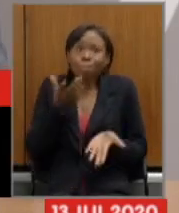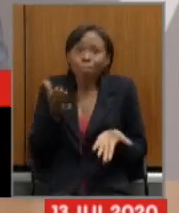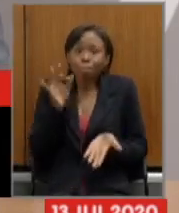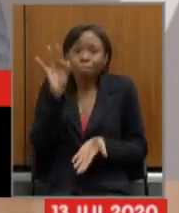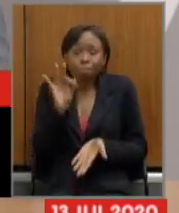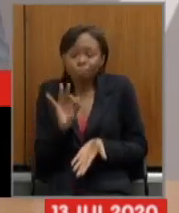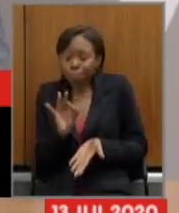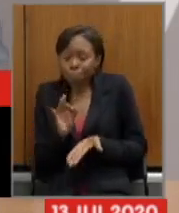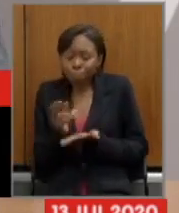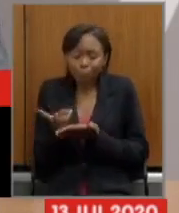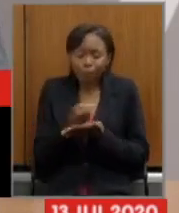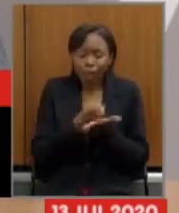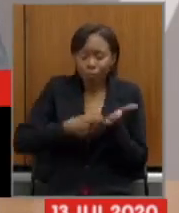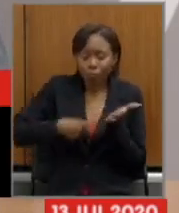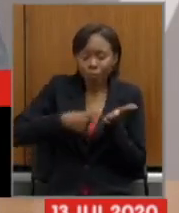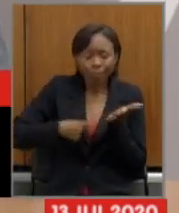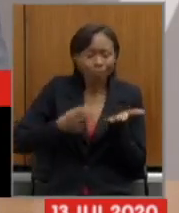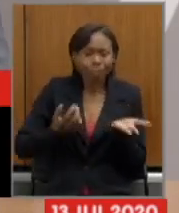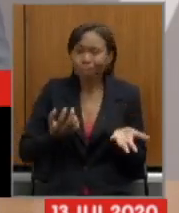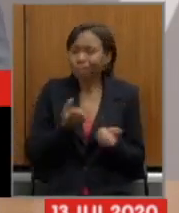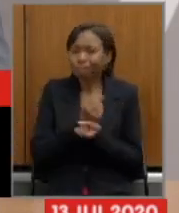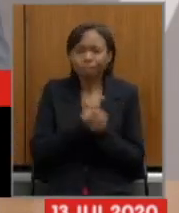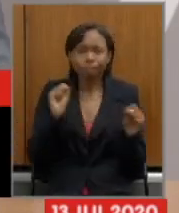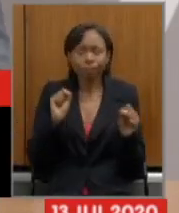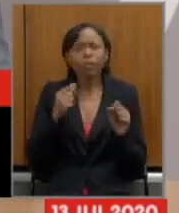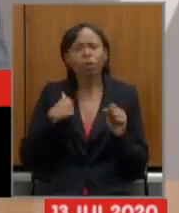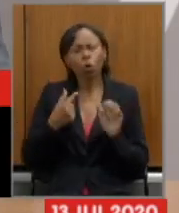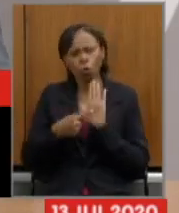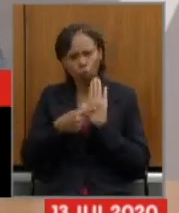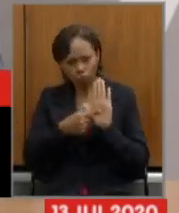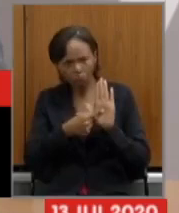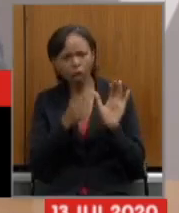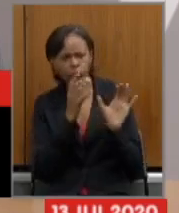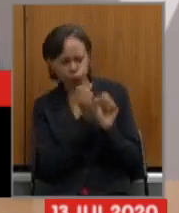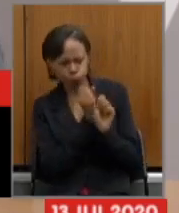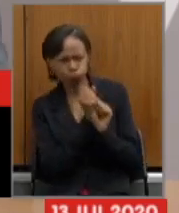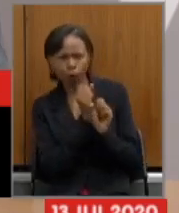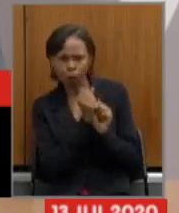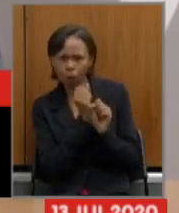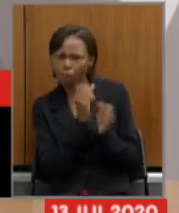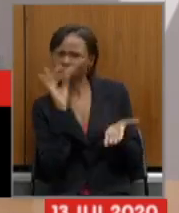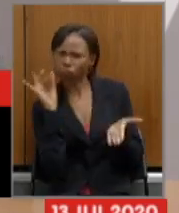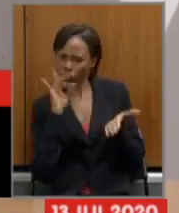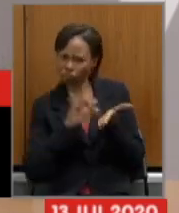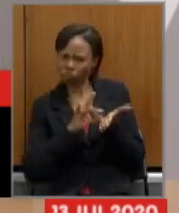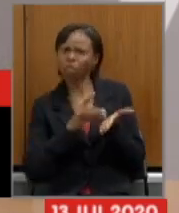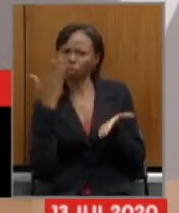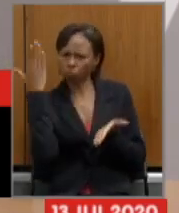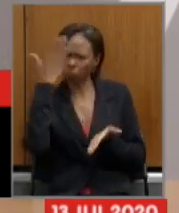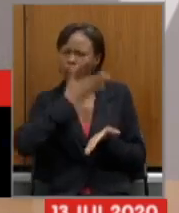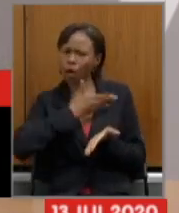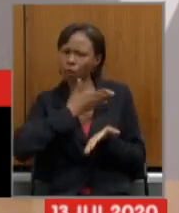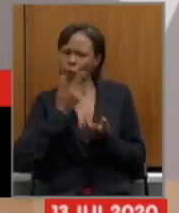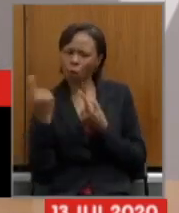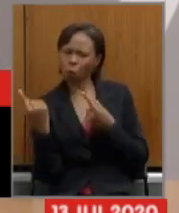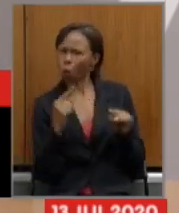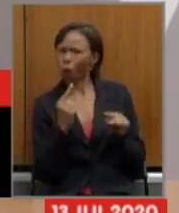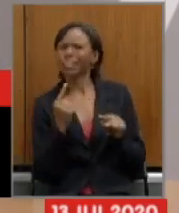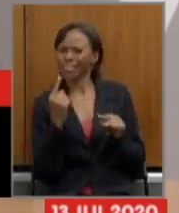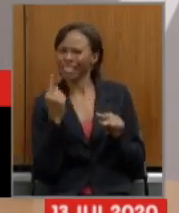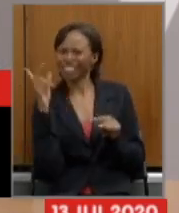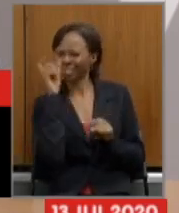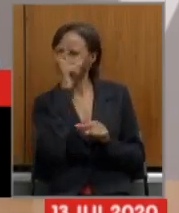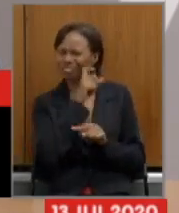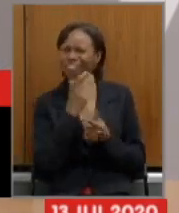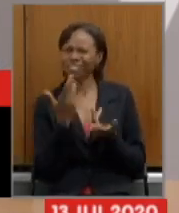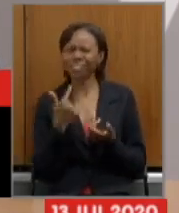é possível e aí eu gosto de colocar os números porque eu acho que contra fatos evidências é muito difícil a gente argumentar de forma diferente